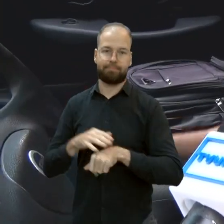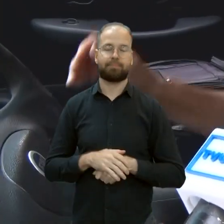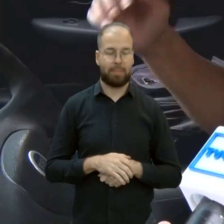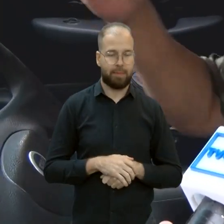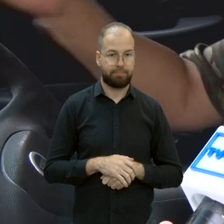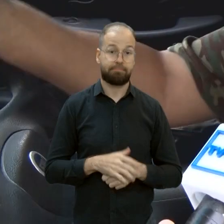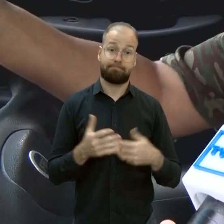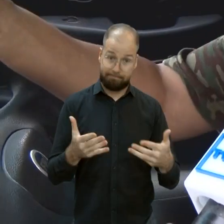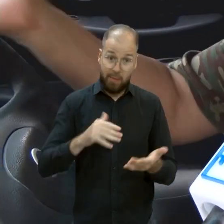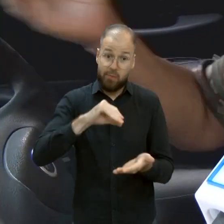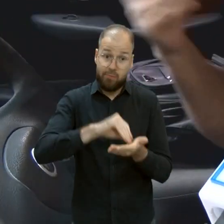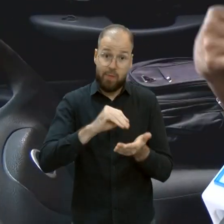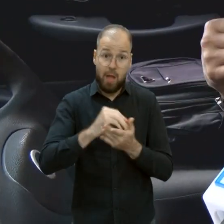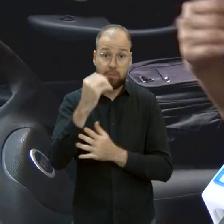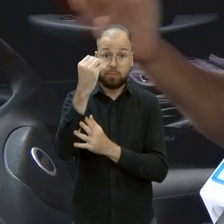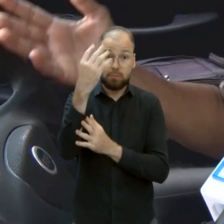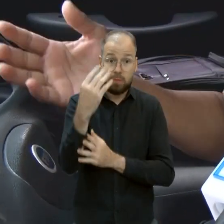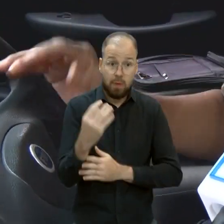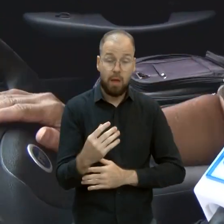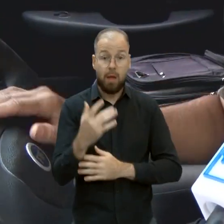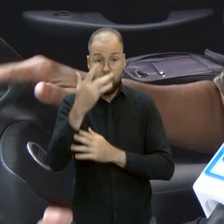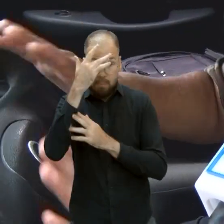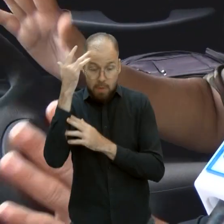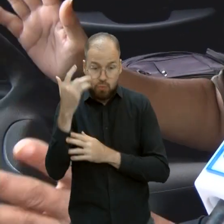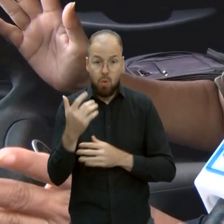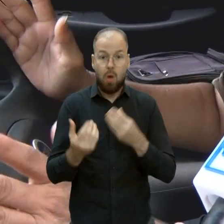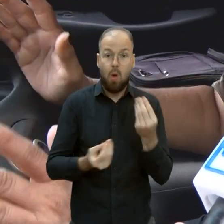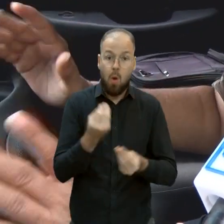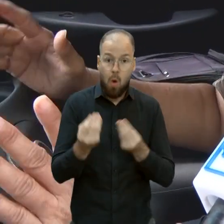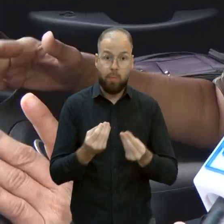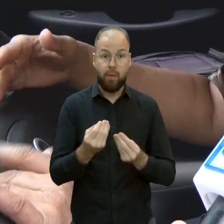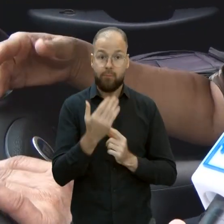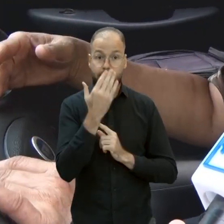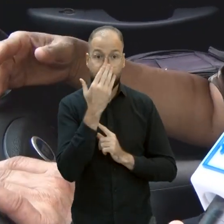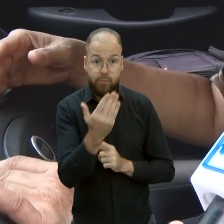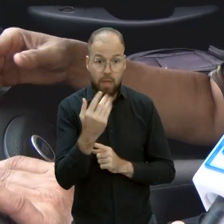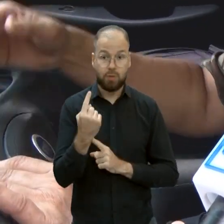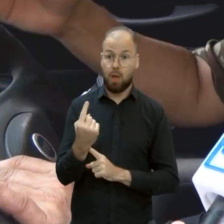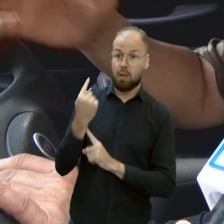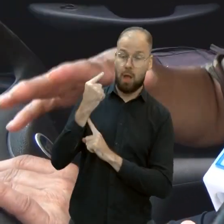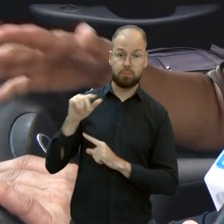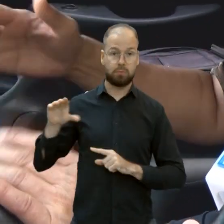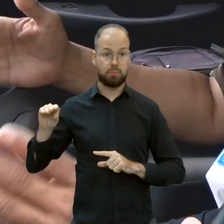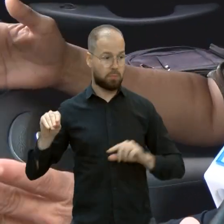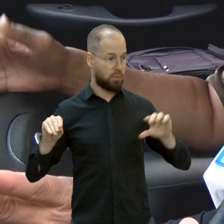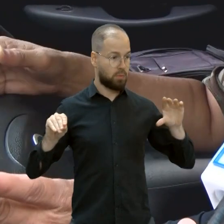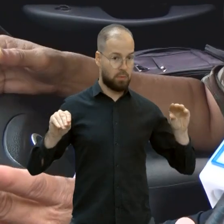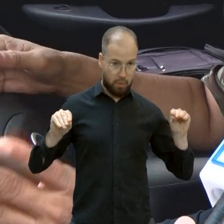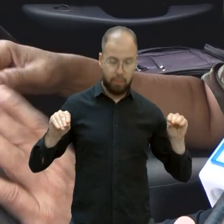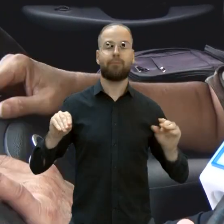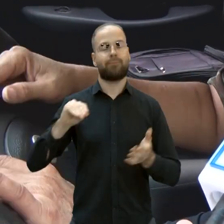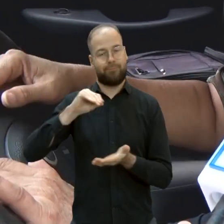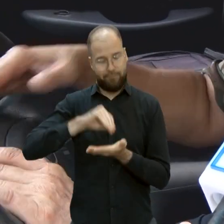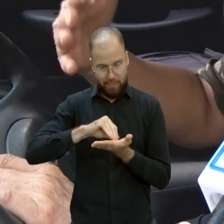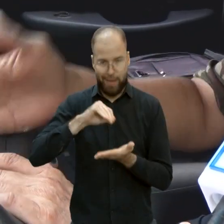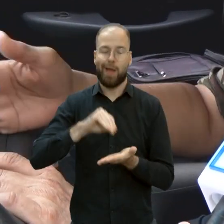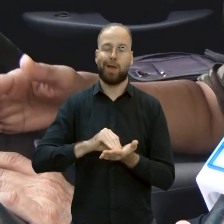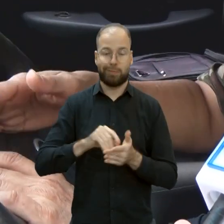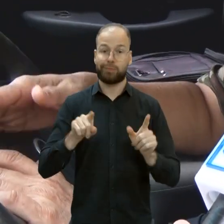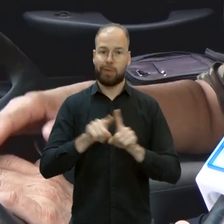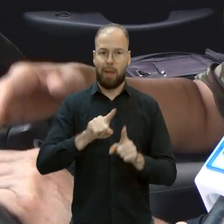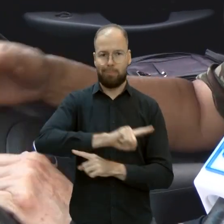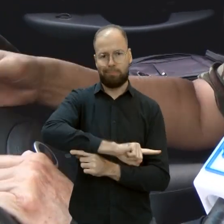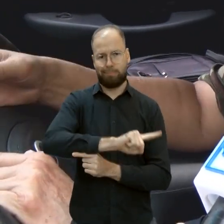sinalização de quem está na frente, de quem está atrás, isso causa muito acidente, né? Falta de dar seta, alta